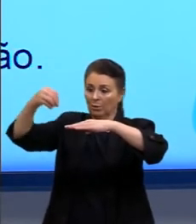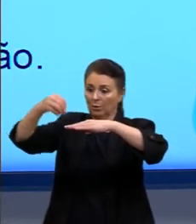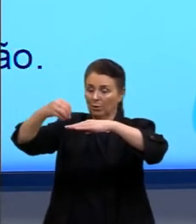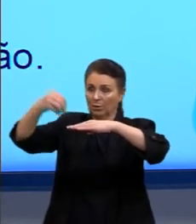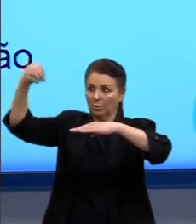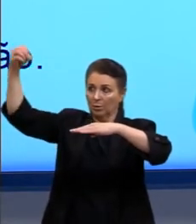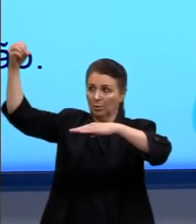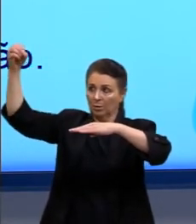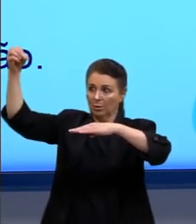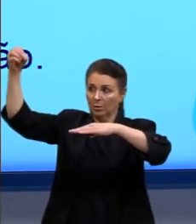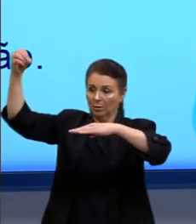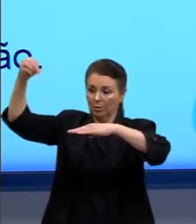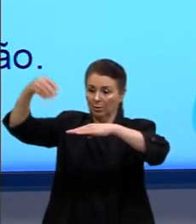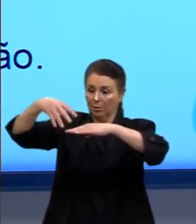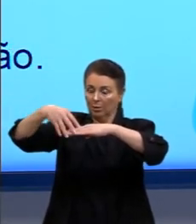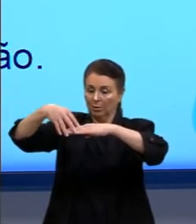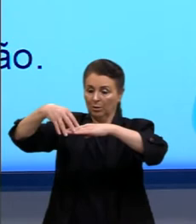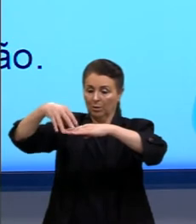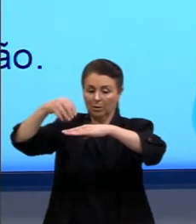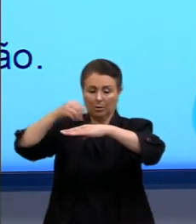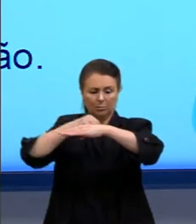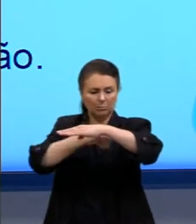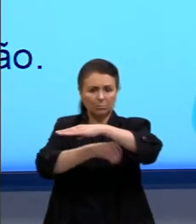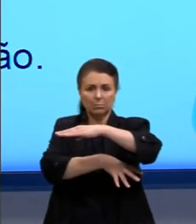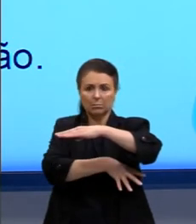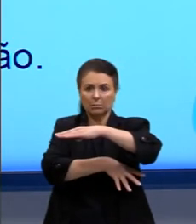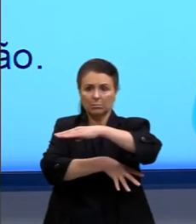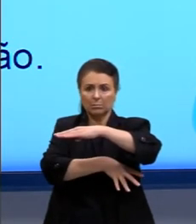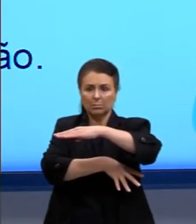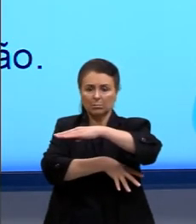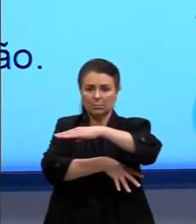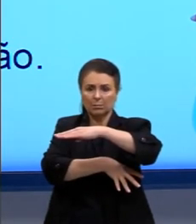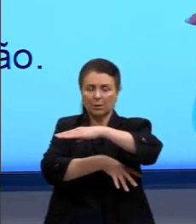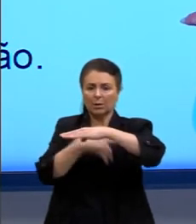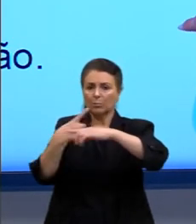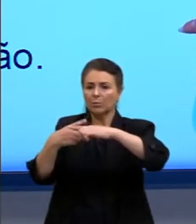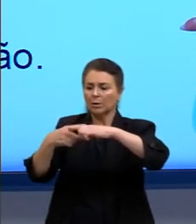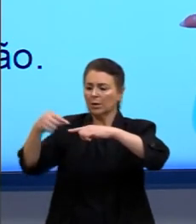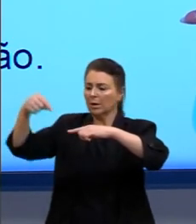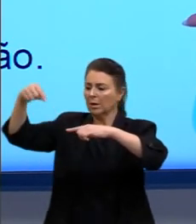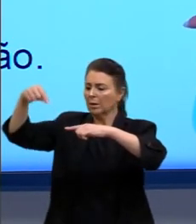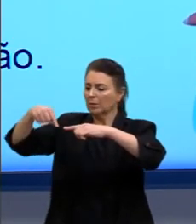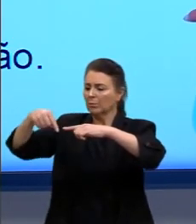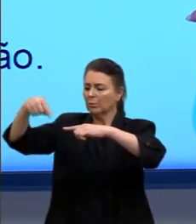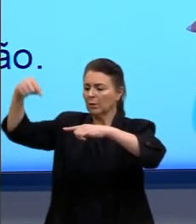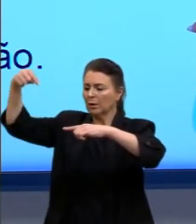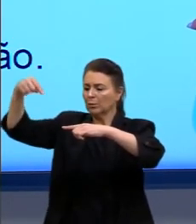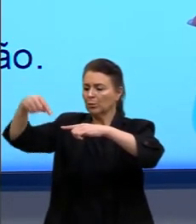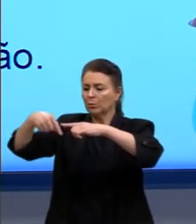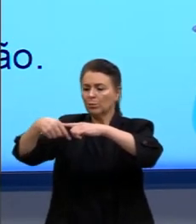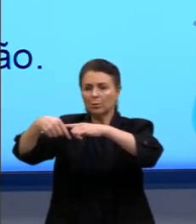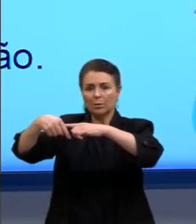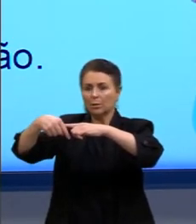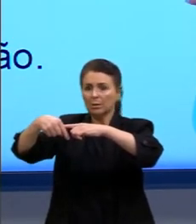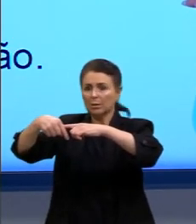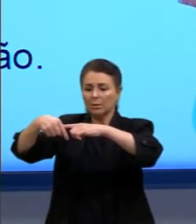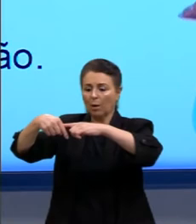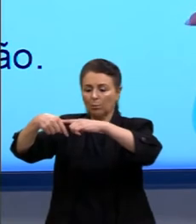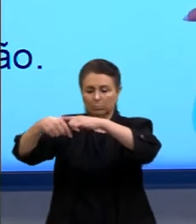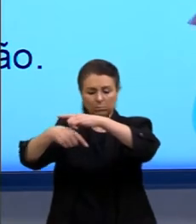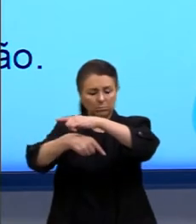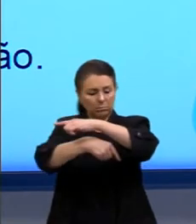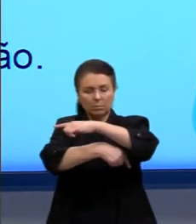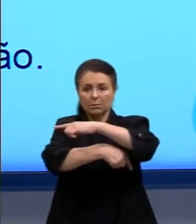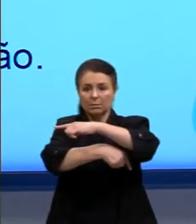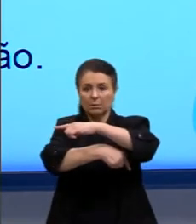perder velocidade aqui. Na verdade, ela já diminuiu quando ela entrou em contato com a atmosfera. Porque